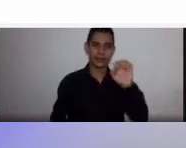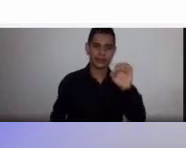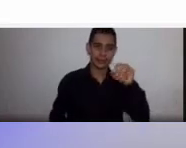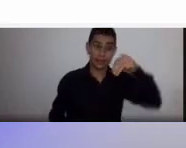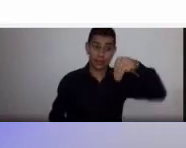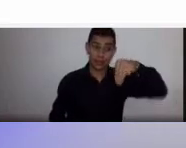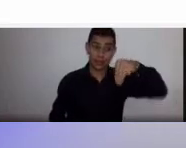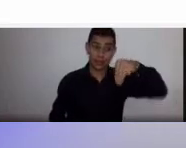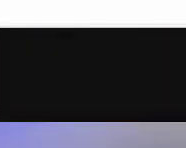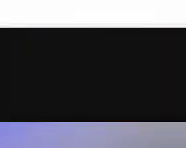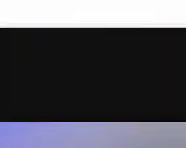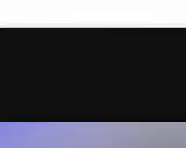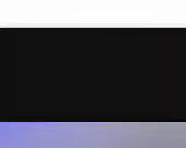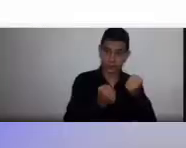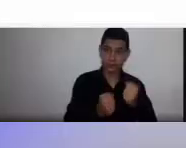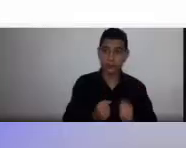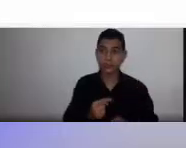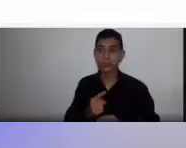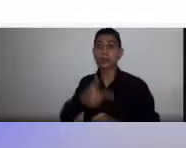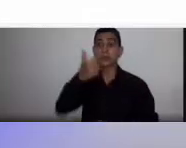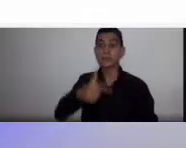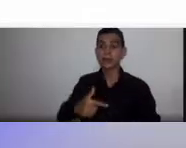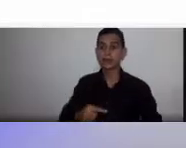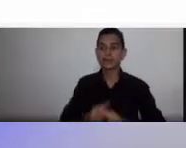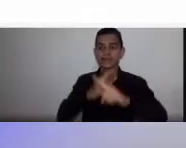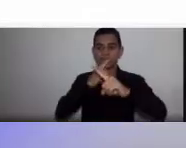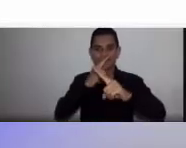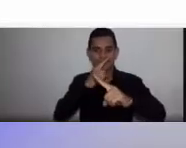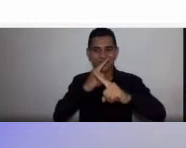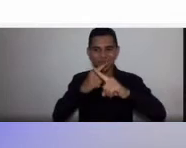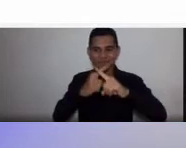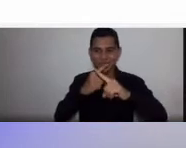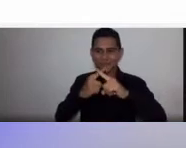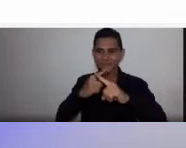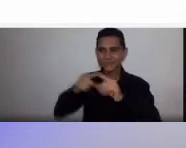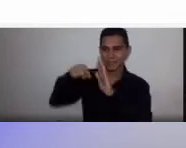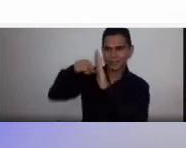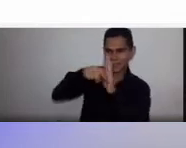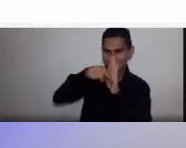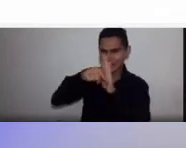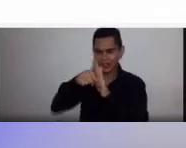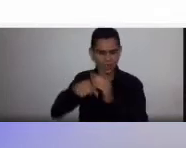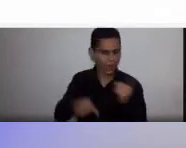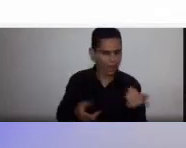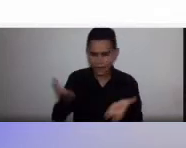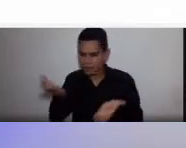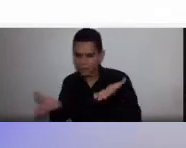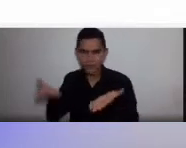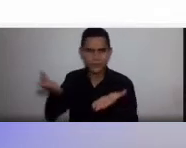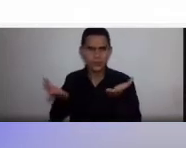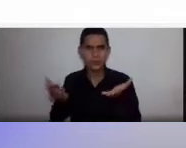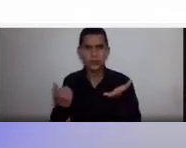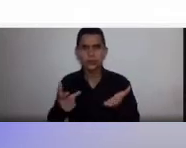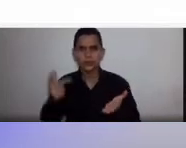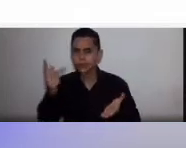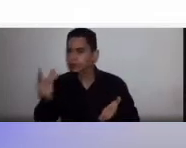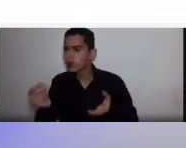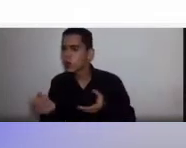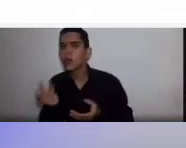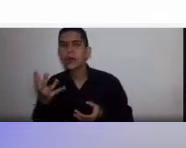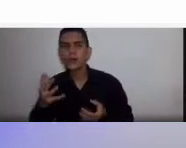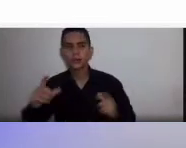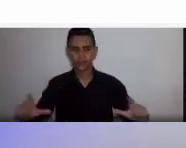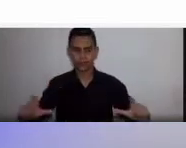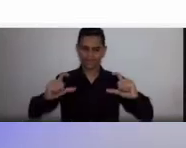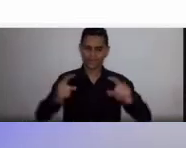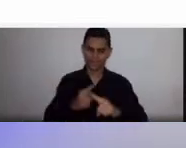que vai multiplicar o hematócrito inicial, menos o hematócrito final, dividido pela média desses hematócritos. Quanto mais ousado